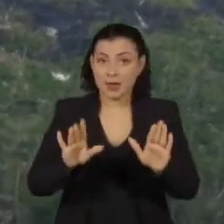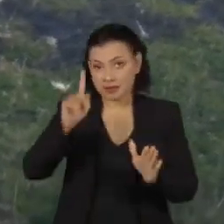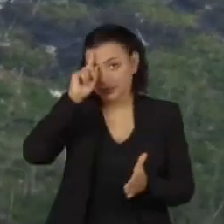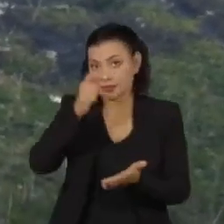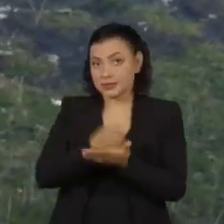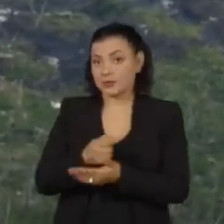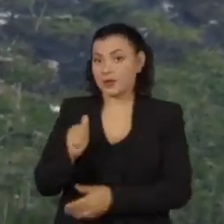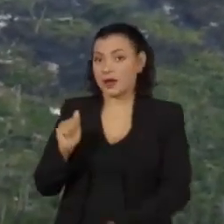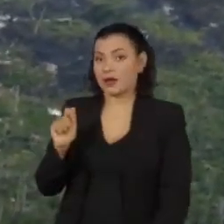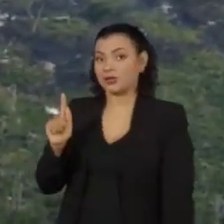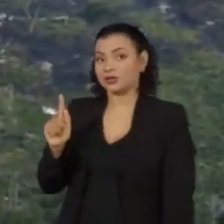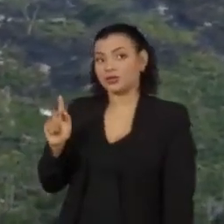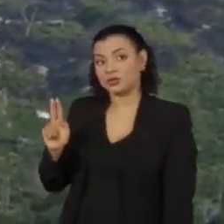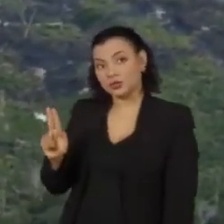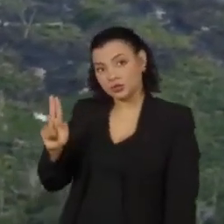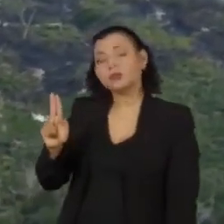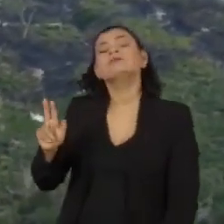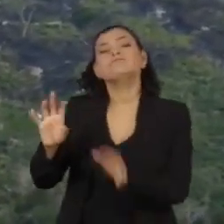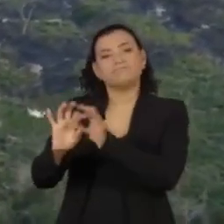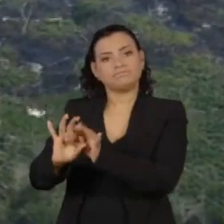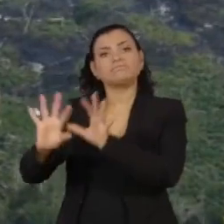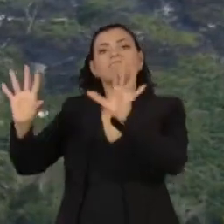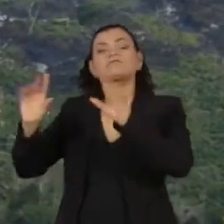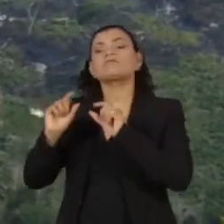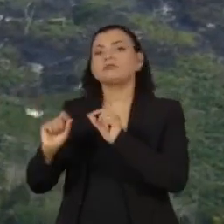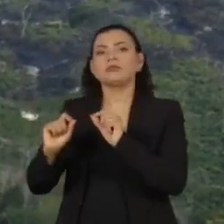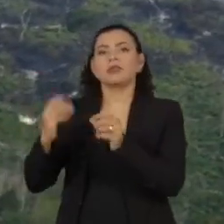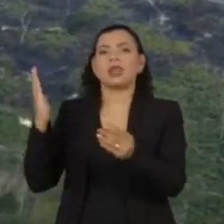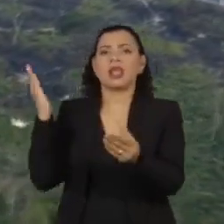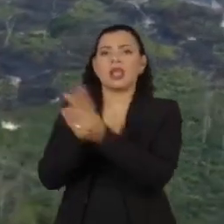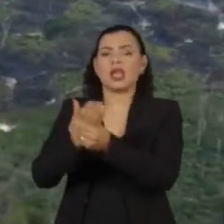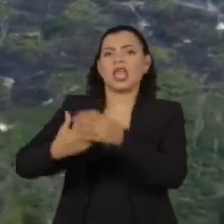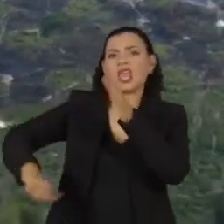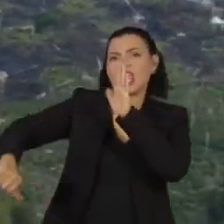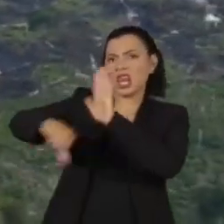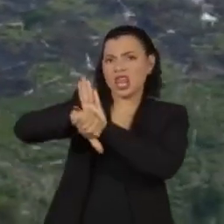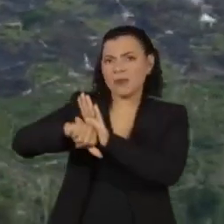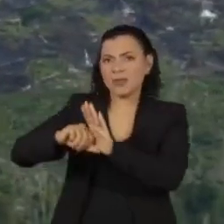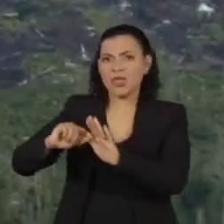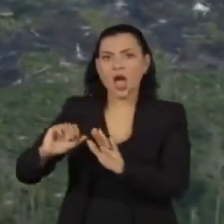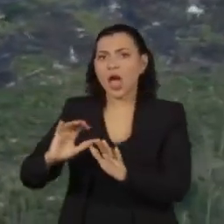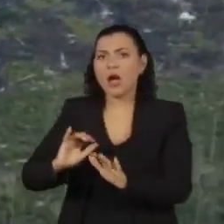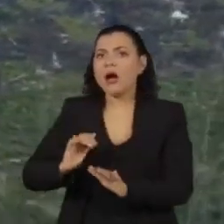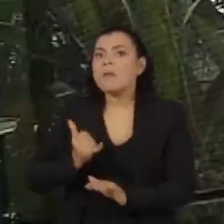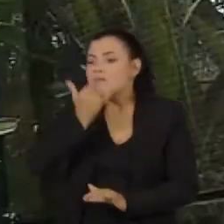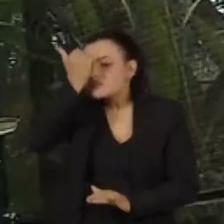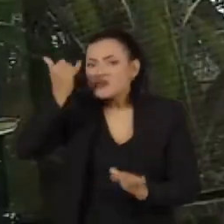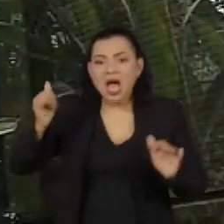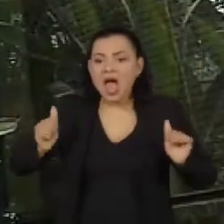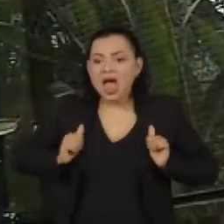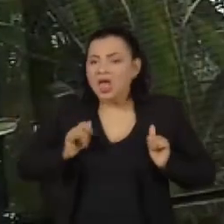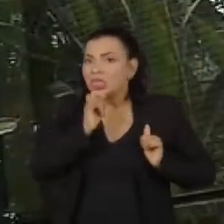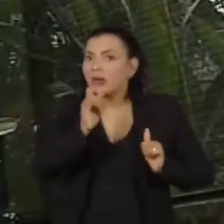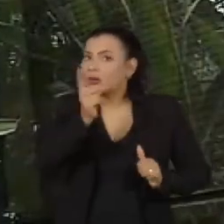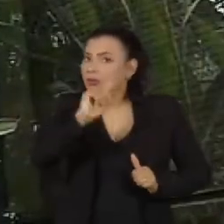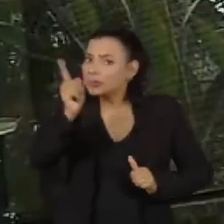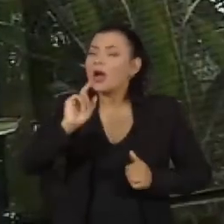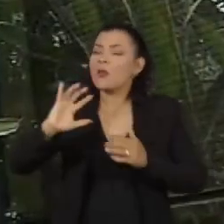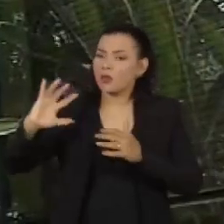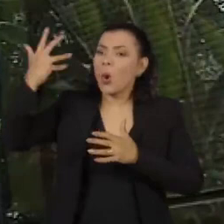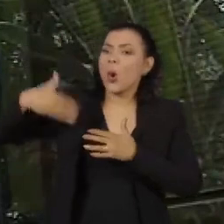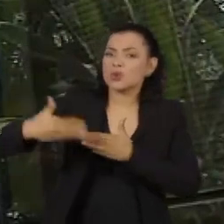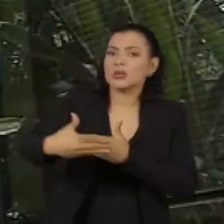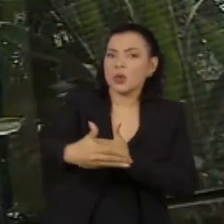AGU vão dar amparo jurídico para que esses crimes não fiquem impunes. Os dois pareceres aprovados pelo